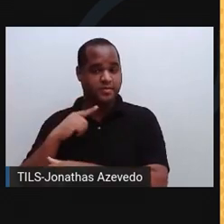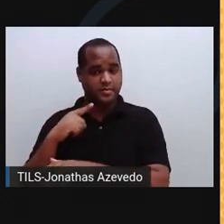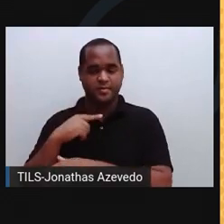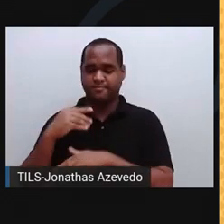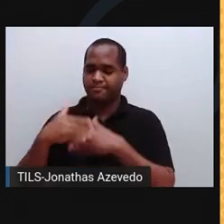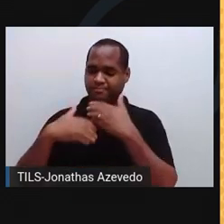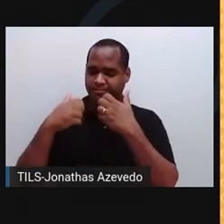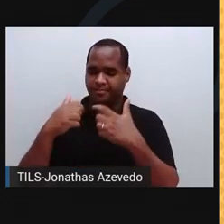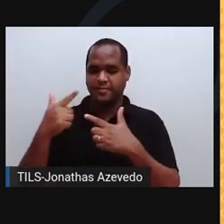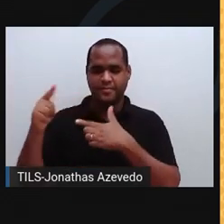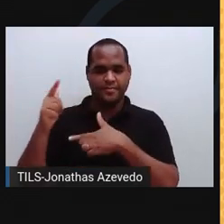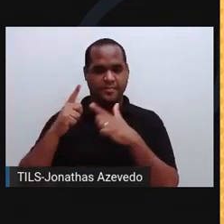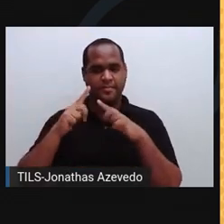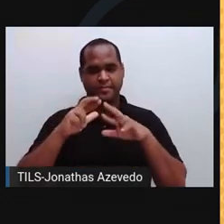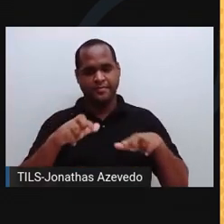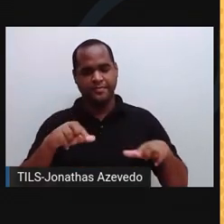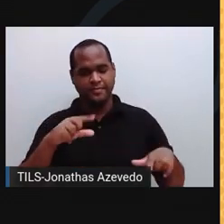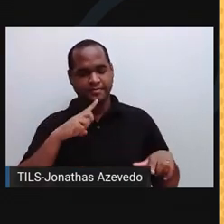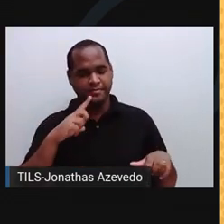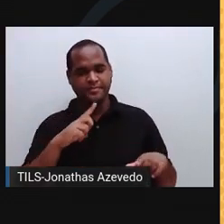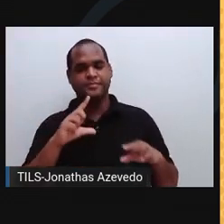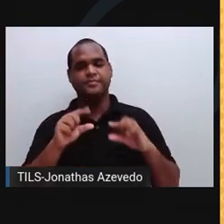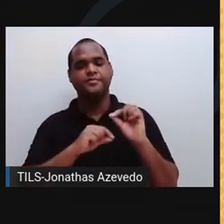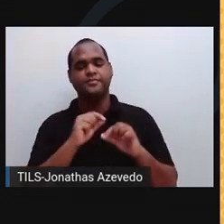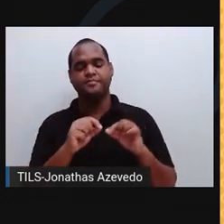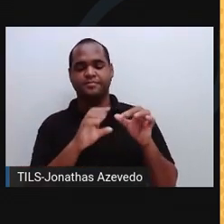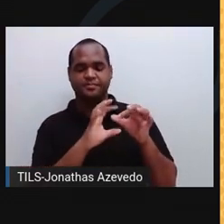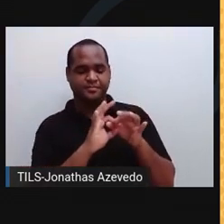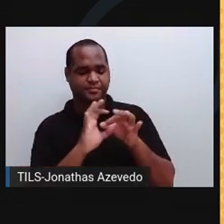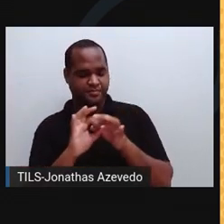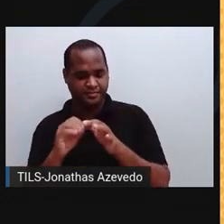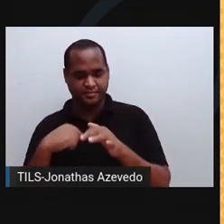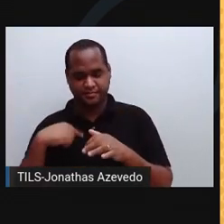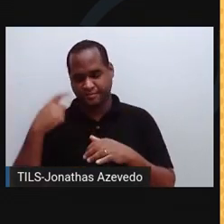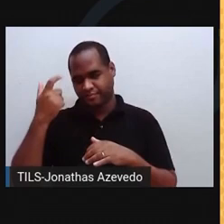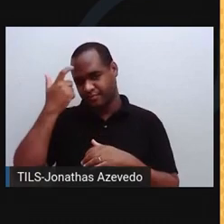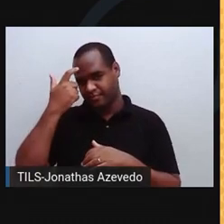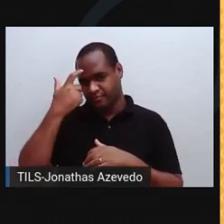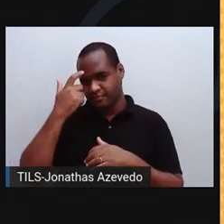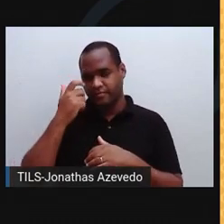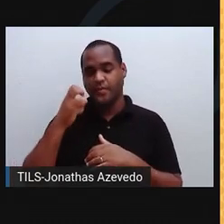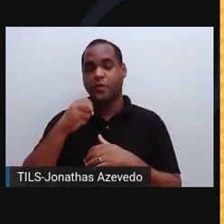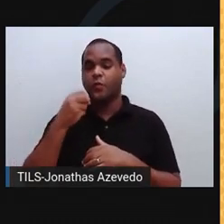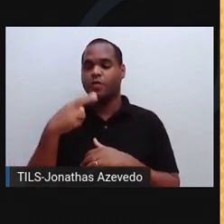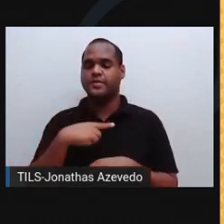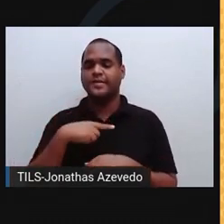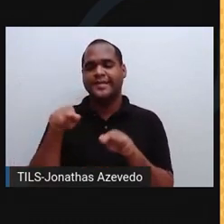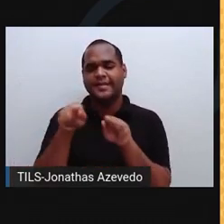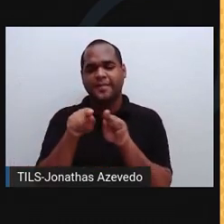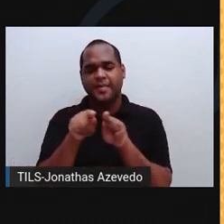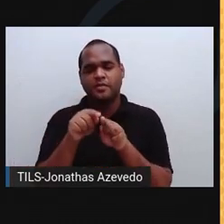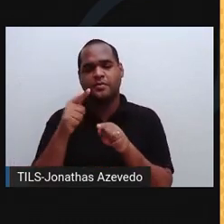neurônios constituem nossos pensamentos e coordenam todas as nossas atividades.